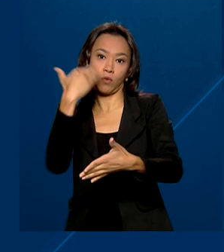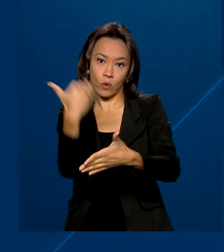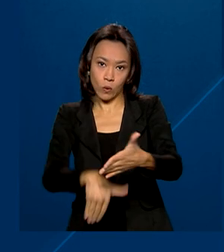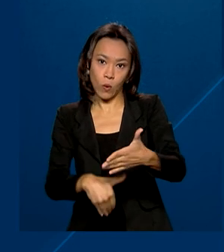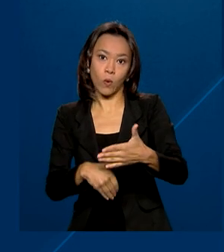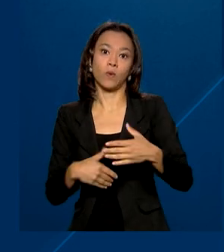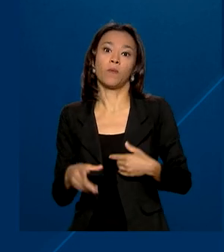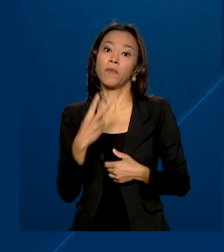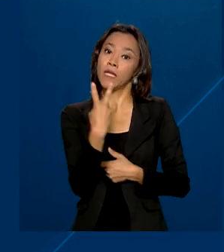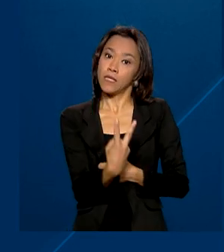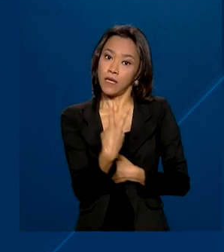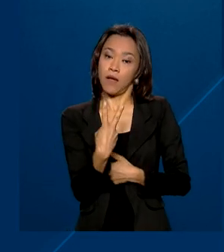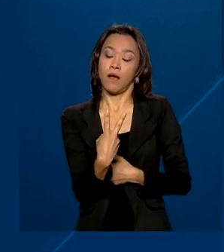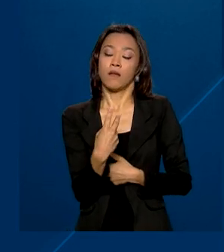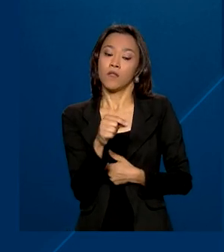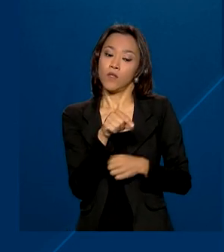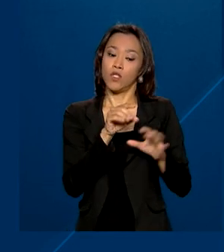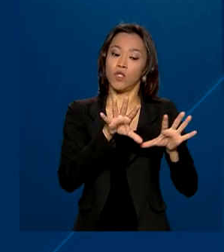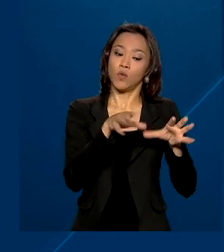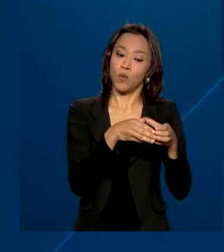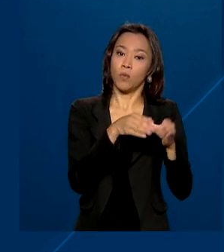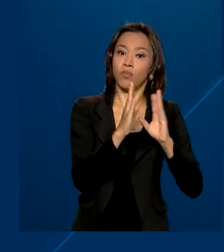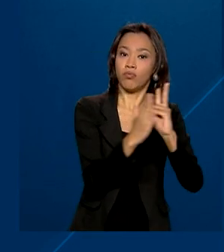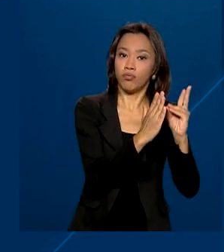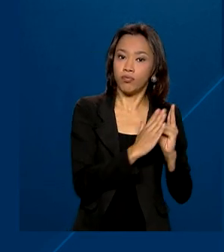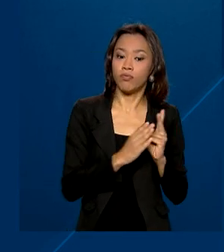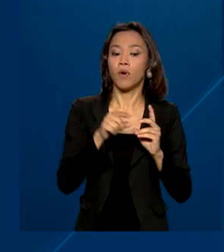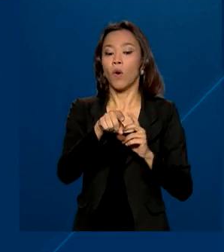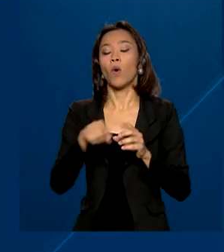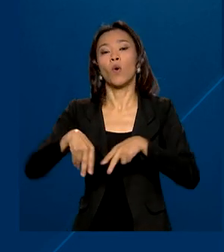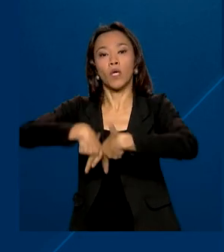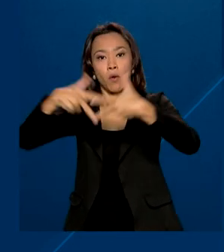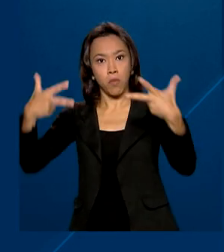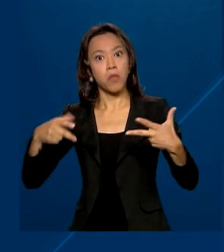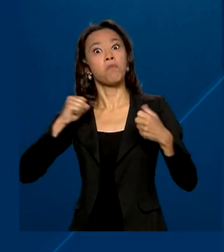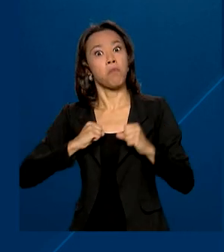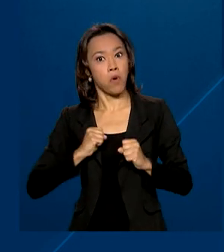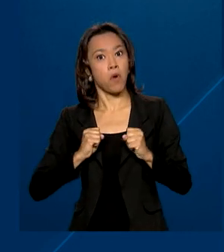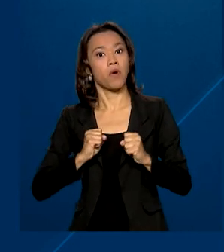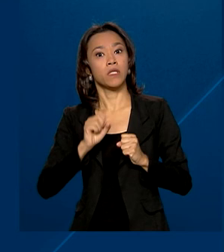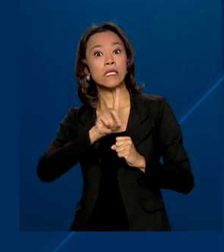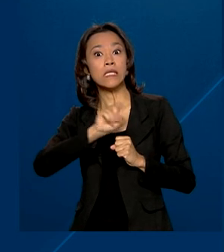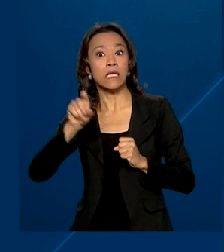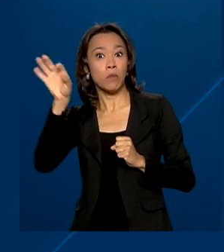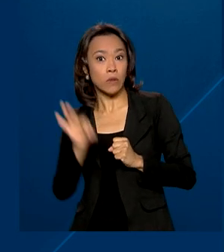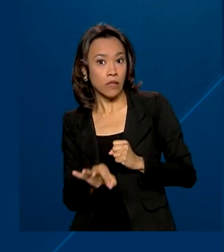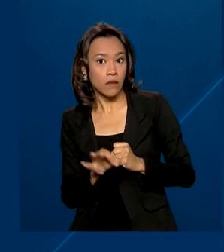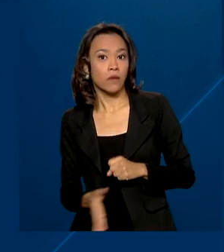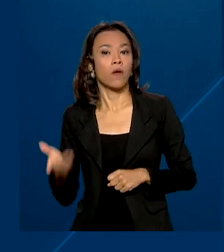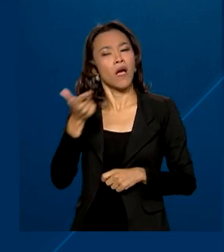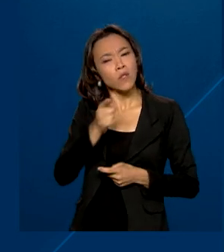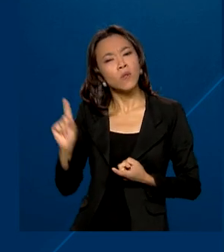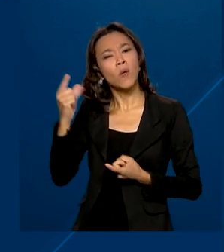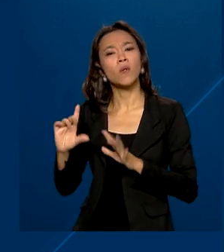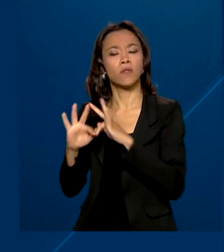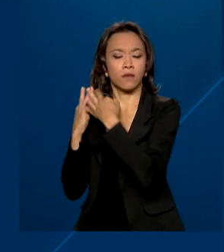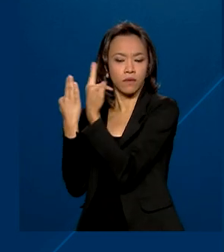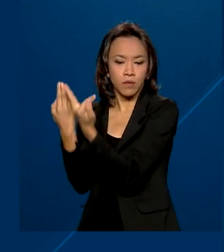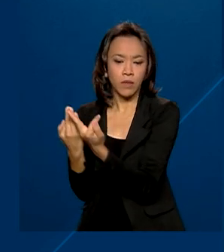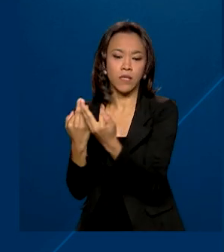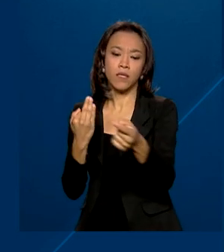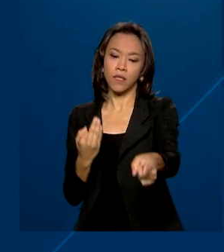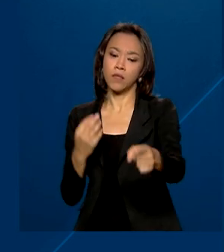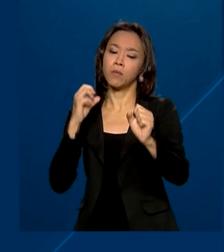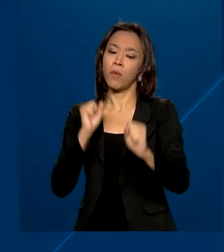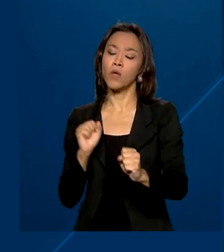indígenas e quilombolas, pode chegar a 100% da conta de energia. Para as demais famílias, a conta pode ficar